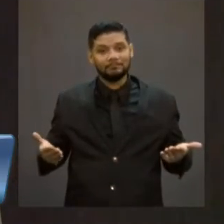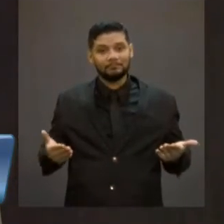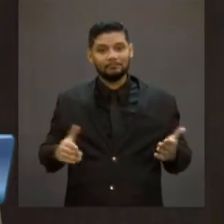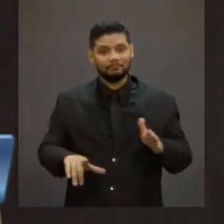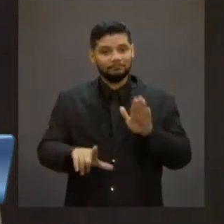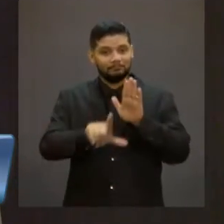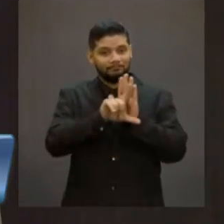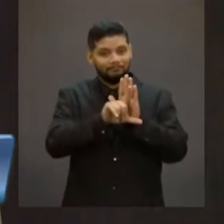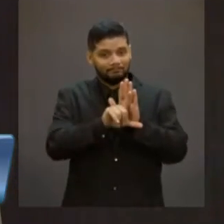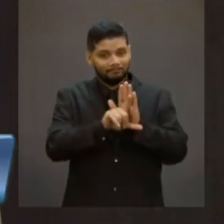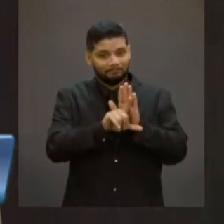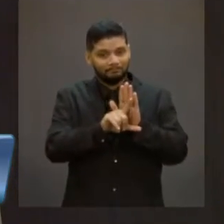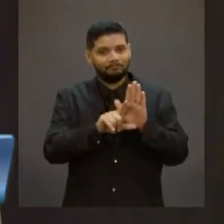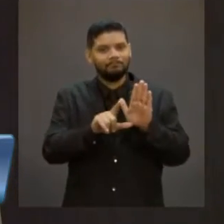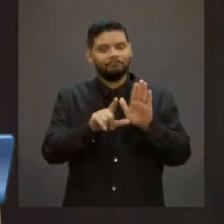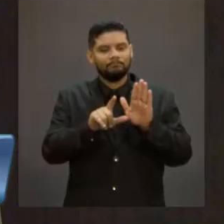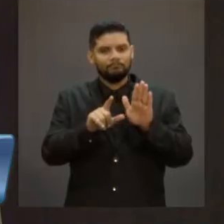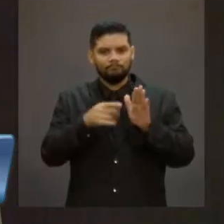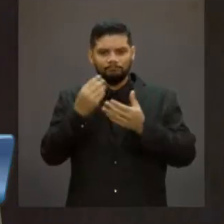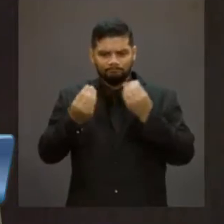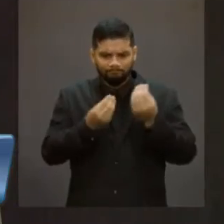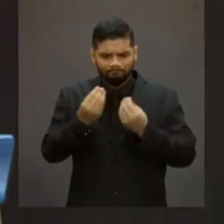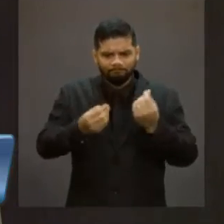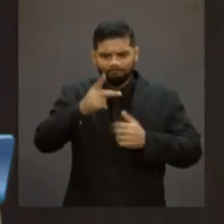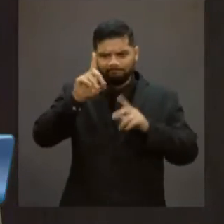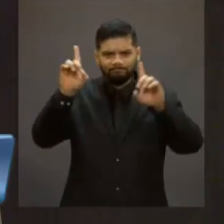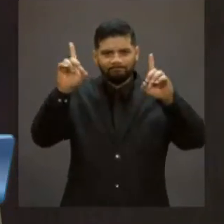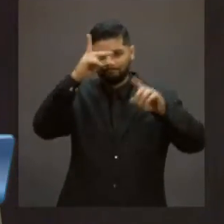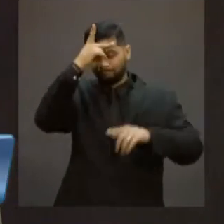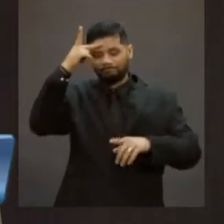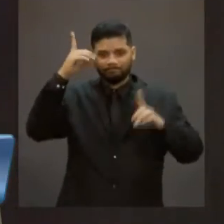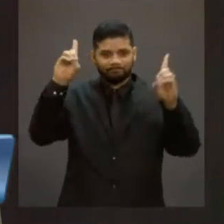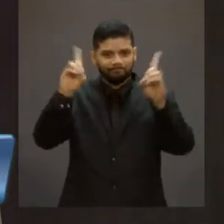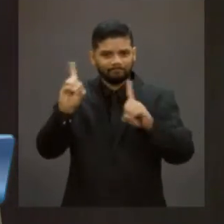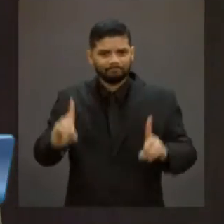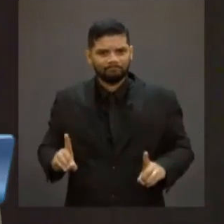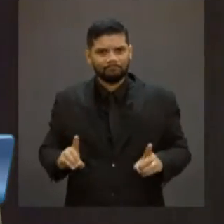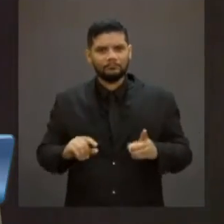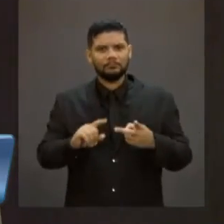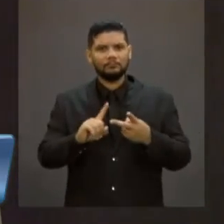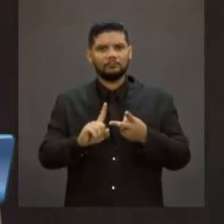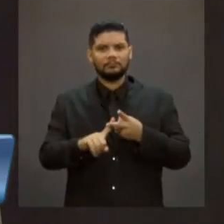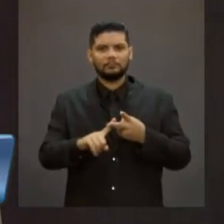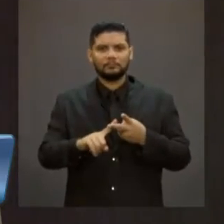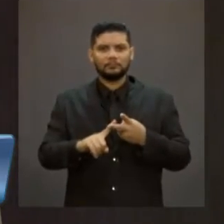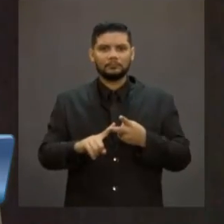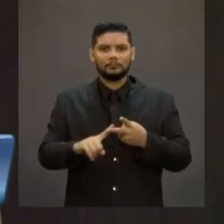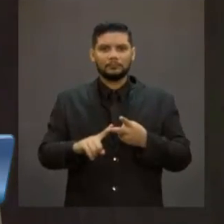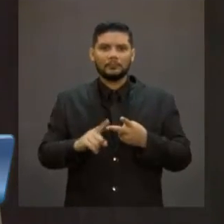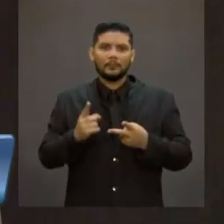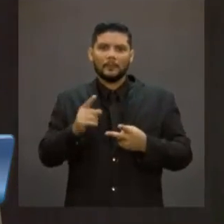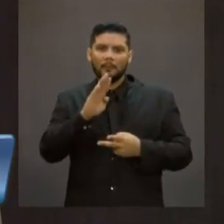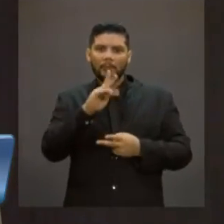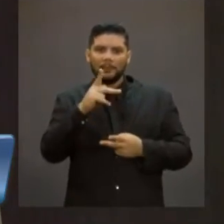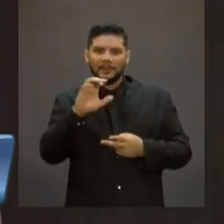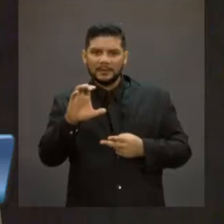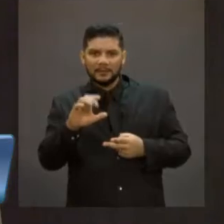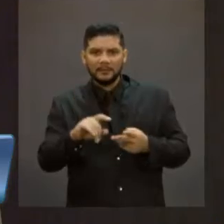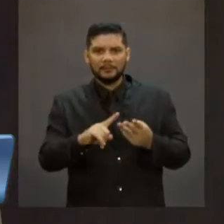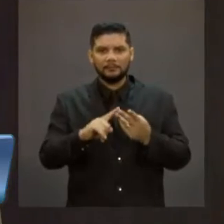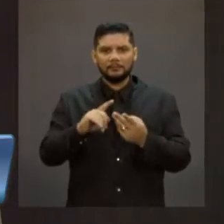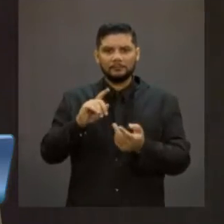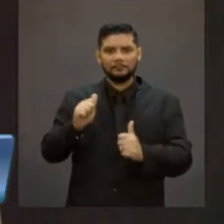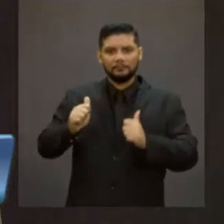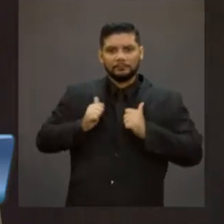tratando da aposentadoria da pessoa com deficiência, por exemplo, repito, do benefício da prestação continuada, da pensão por